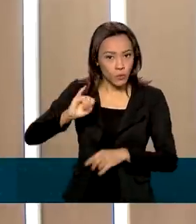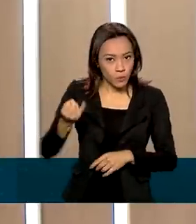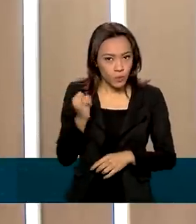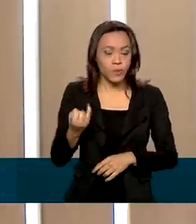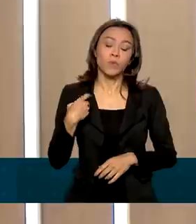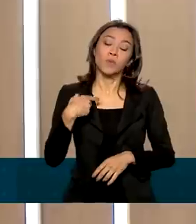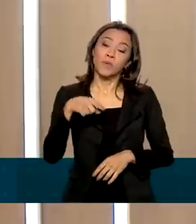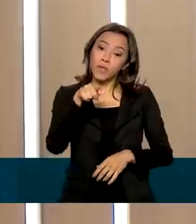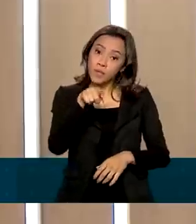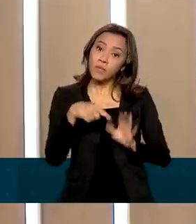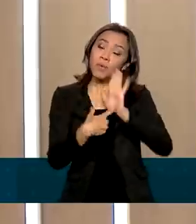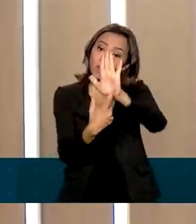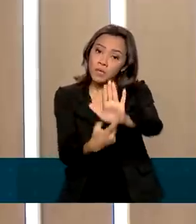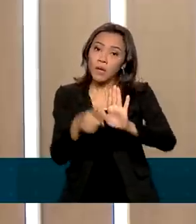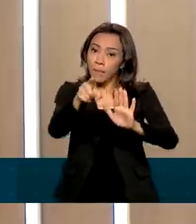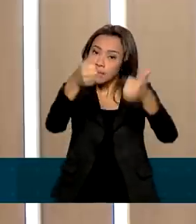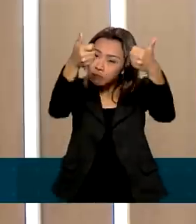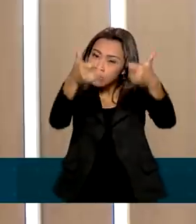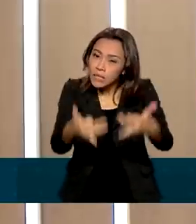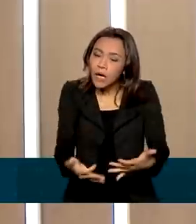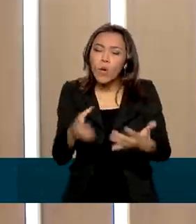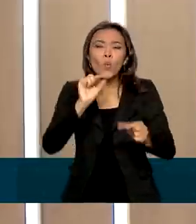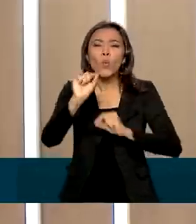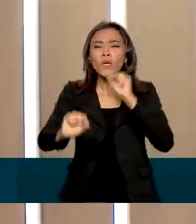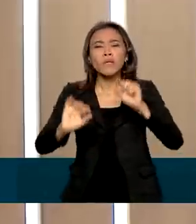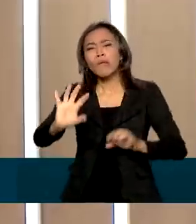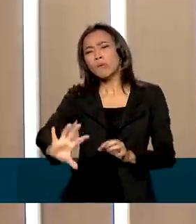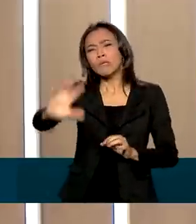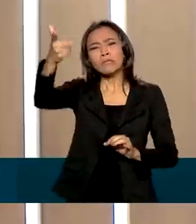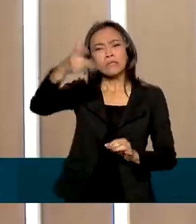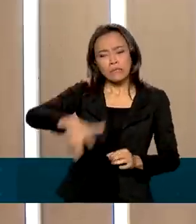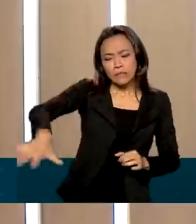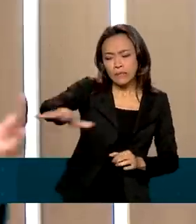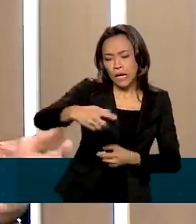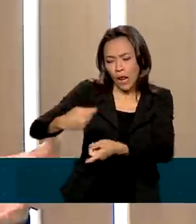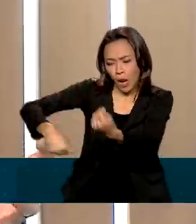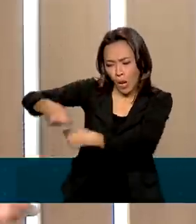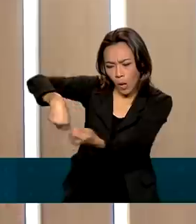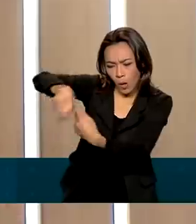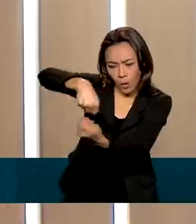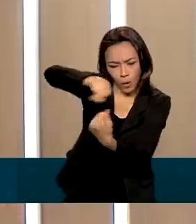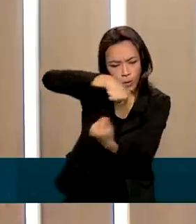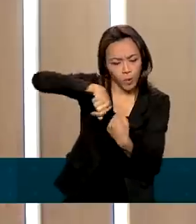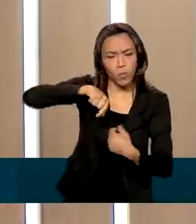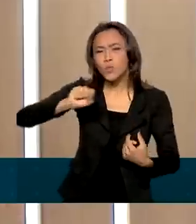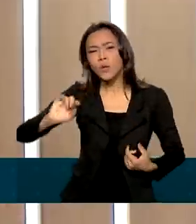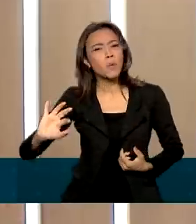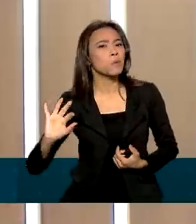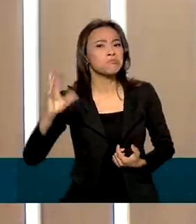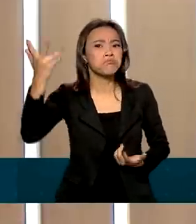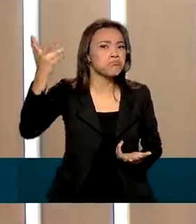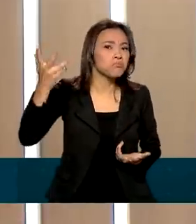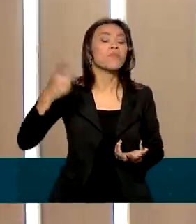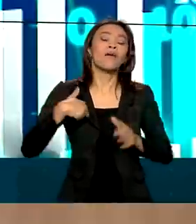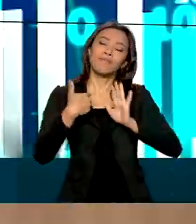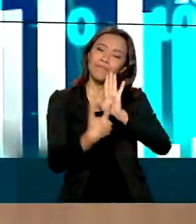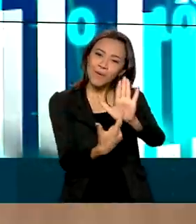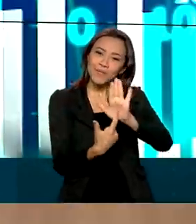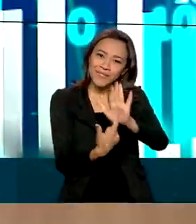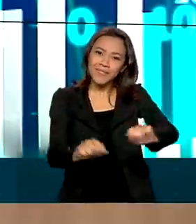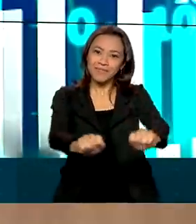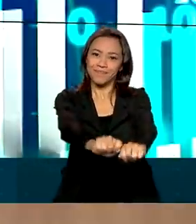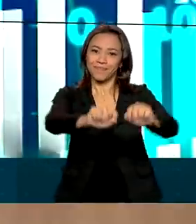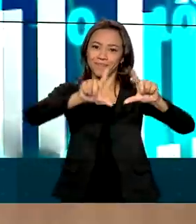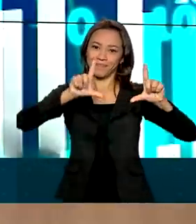telespectador, a compreender o que está acontecendo nesse mundo das finanças, nesse mundo financeiro, nós trouxemos, então, uma pequena arte